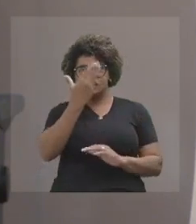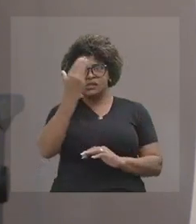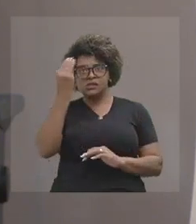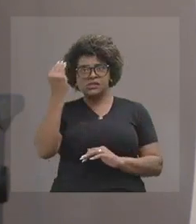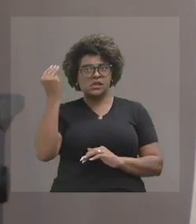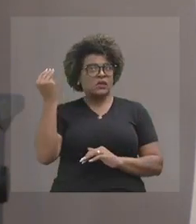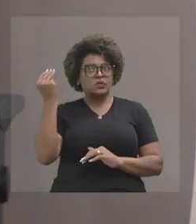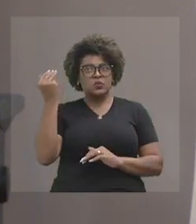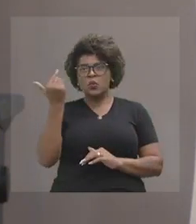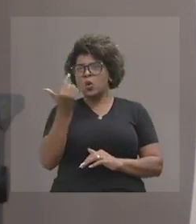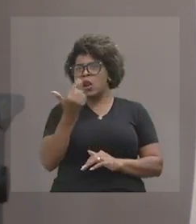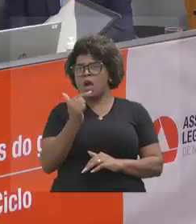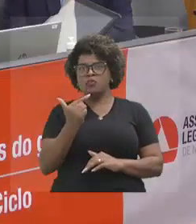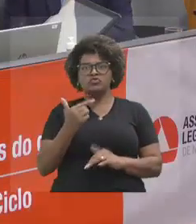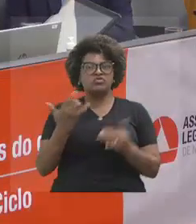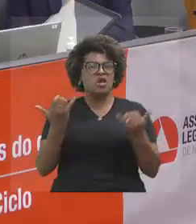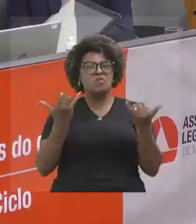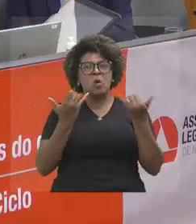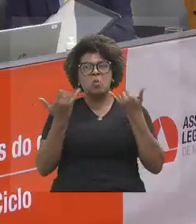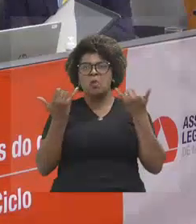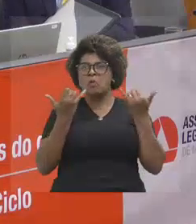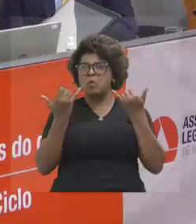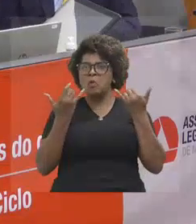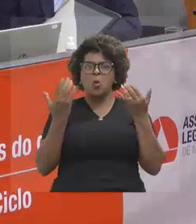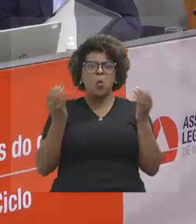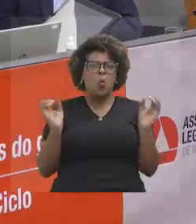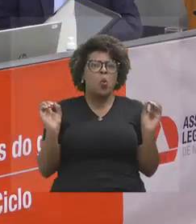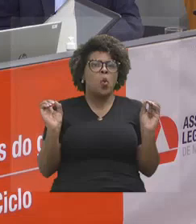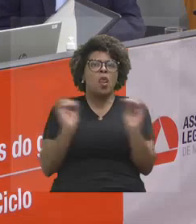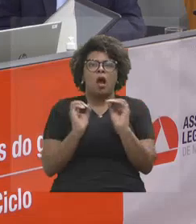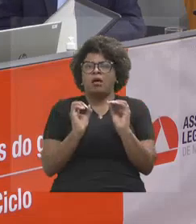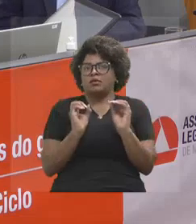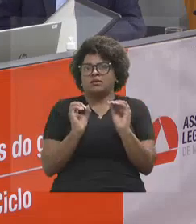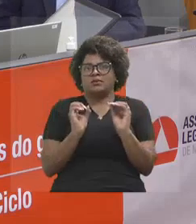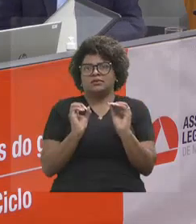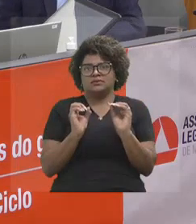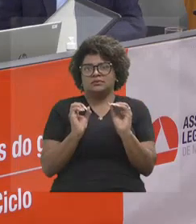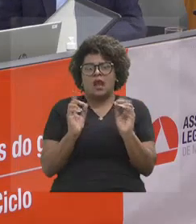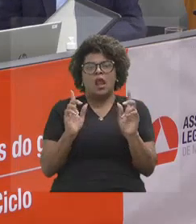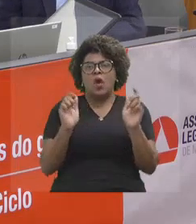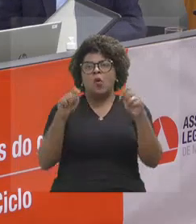conseguia acompanhar o que estava sendo feito